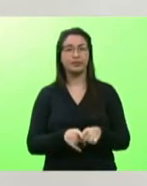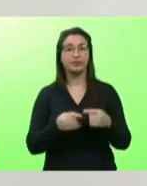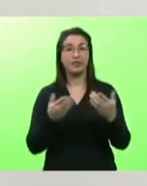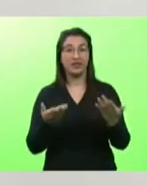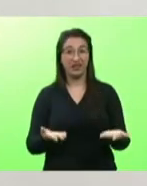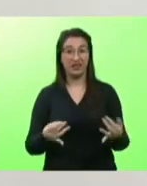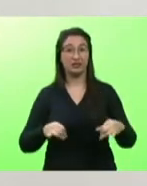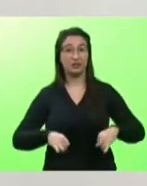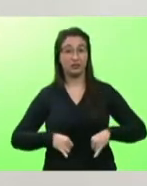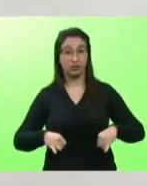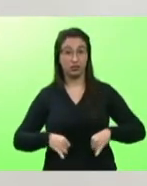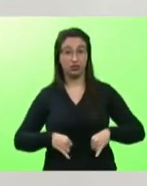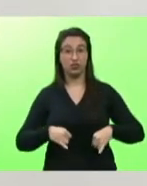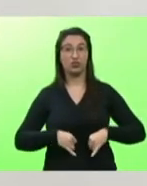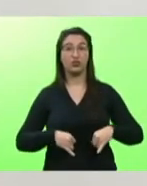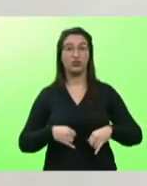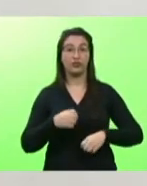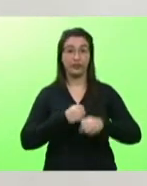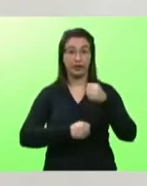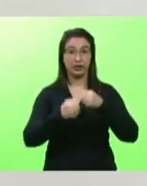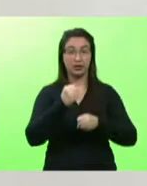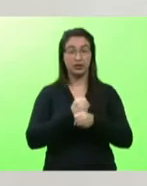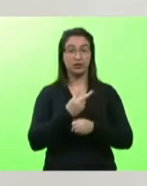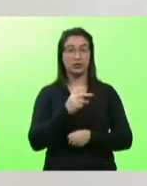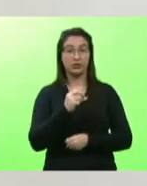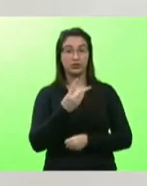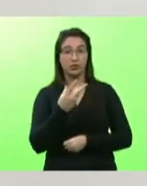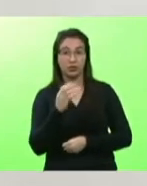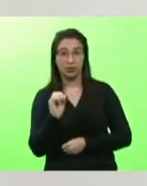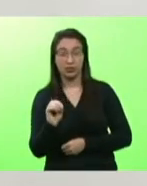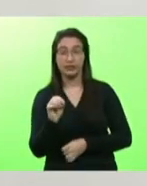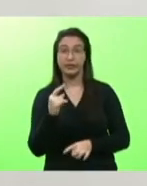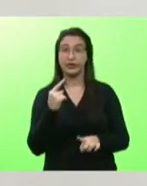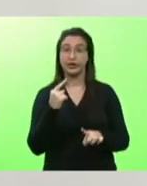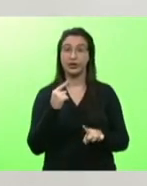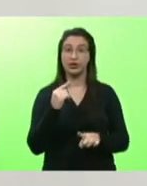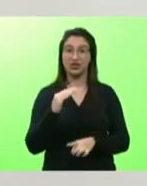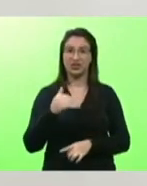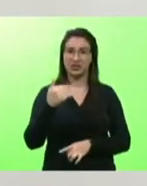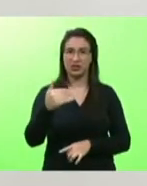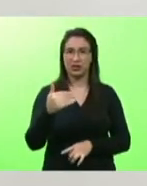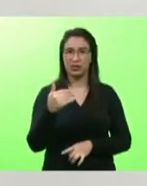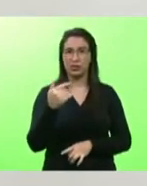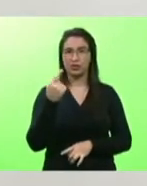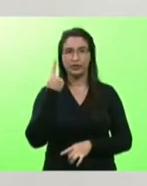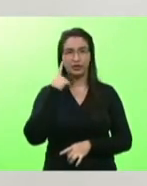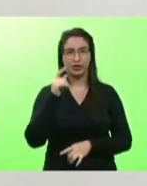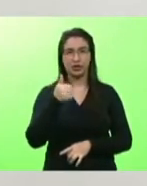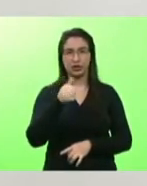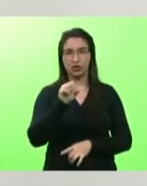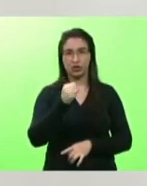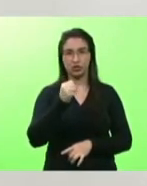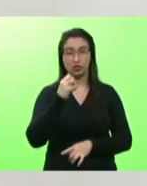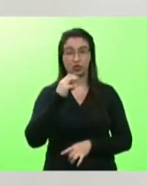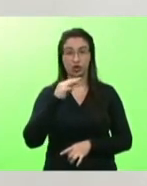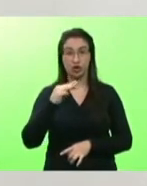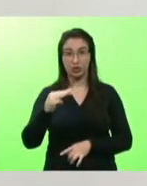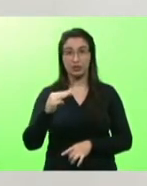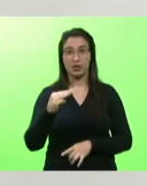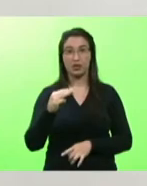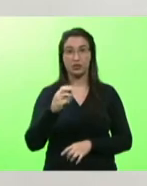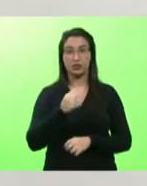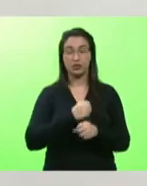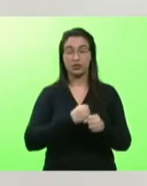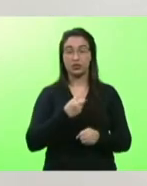durante o ano de 2020 justamente após dia 18 de março de 2020 o fechamento o